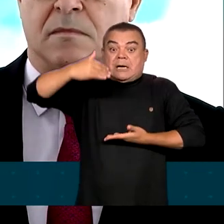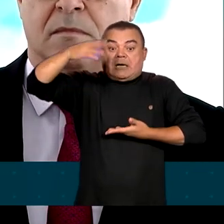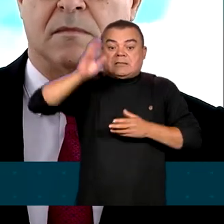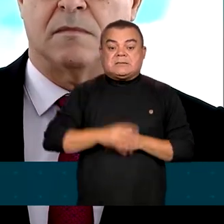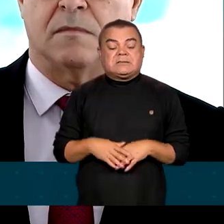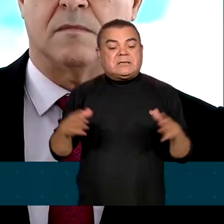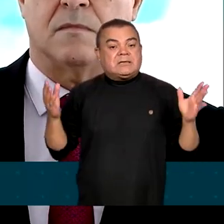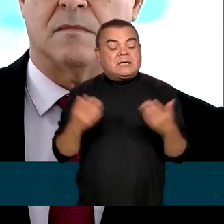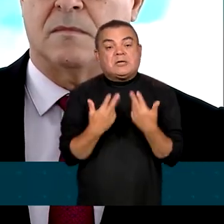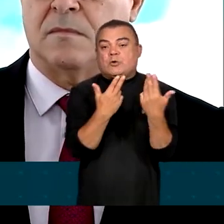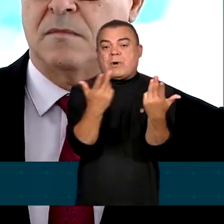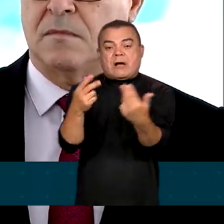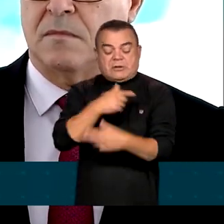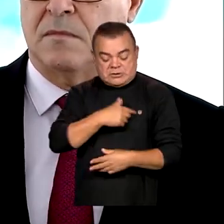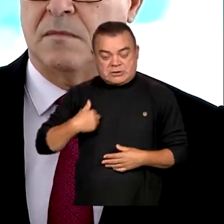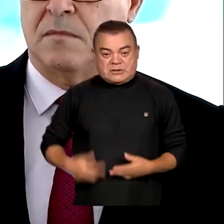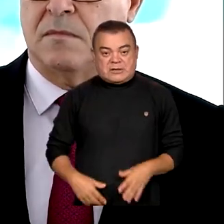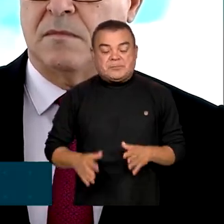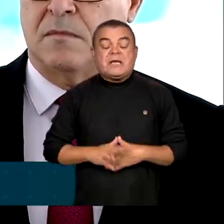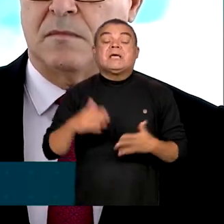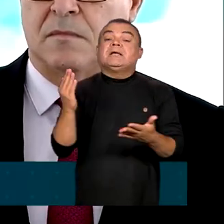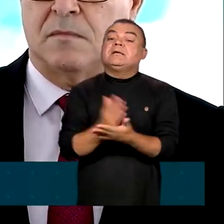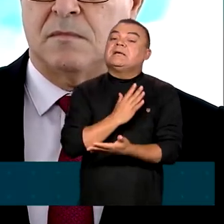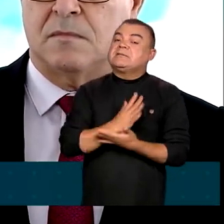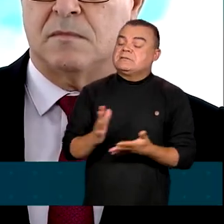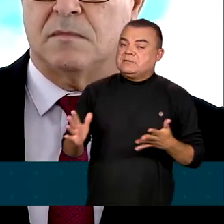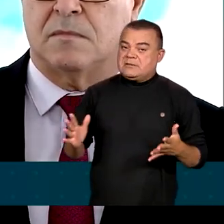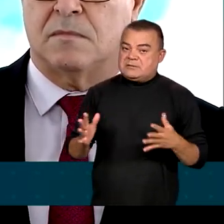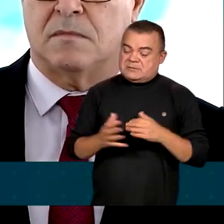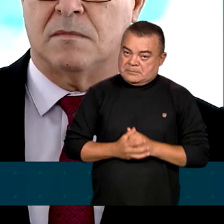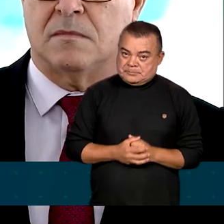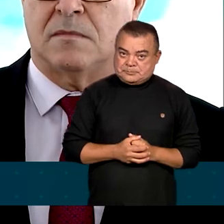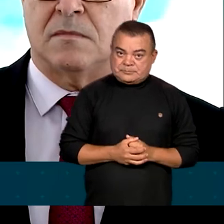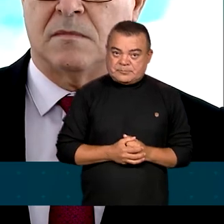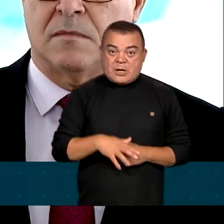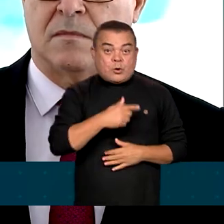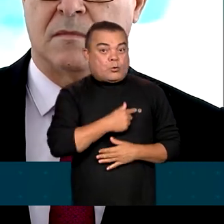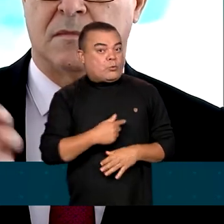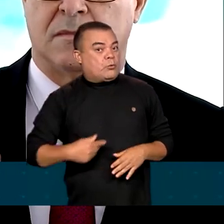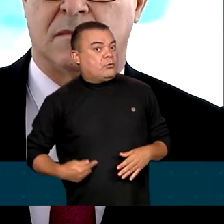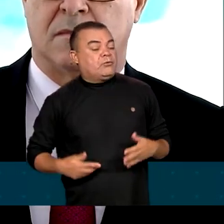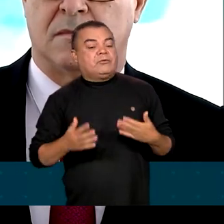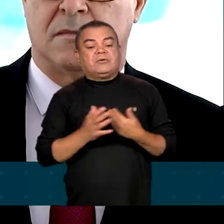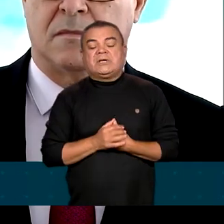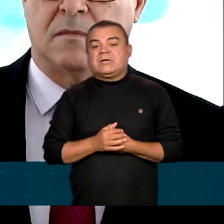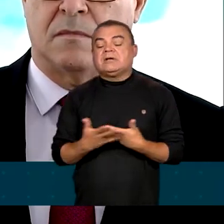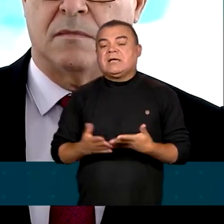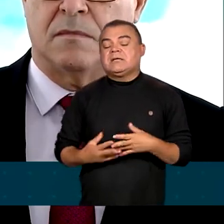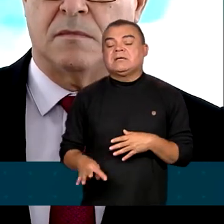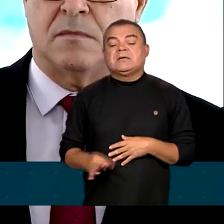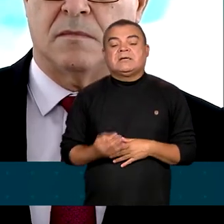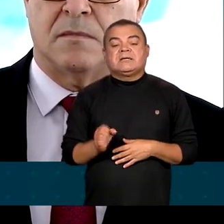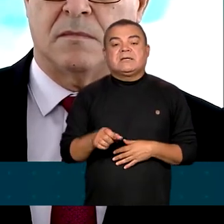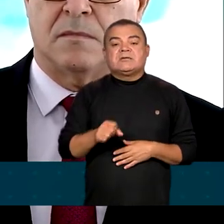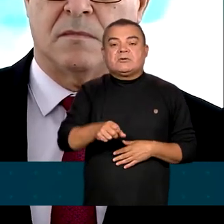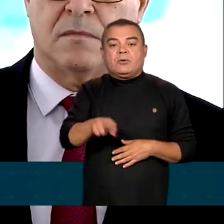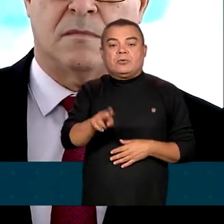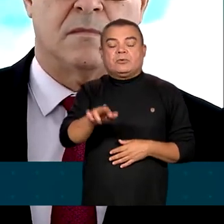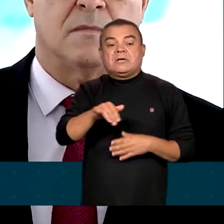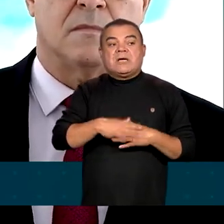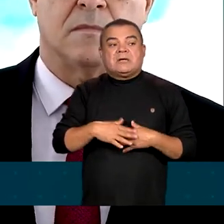muito grande. E, às vezes, o governo, o Tesouro, não dá conta de